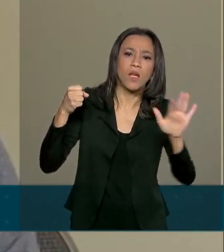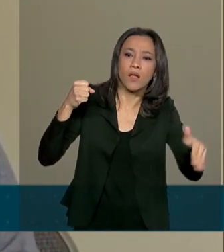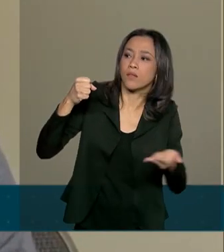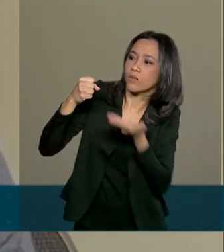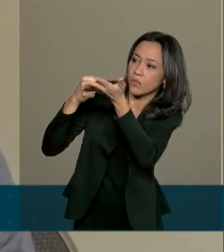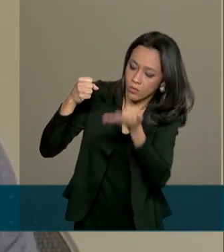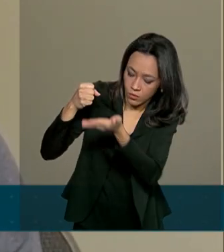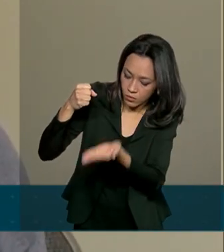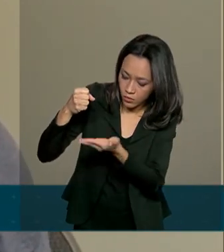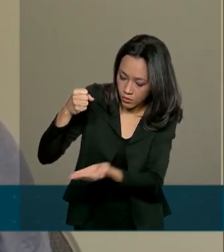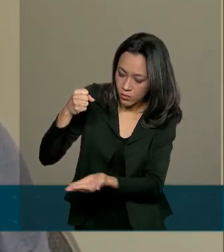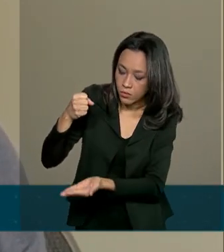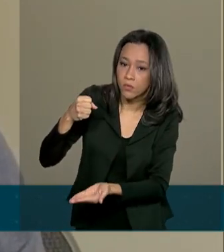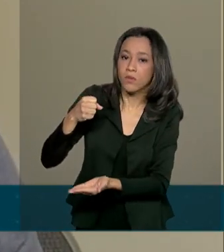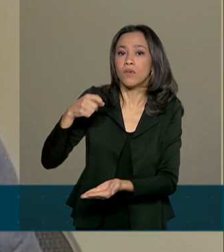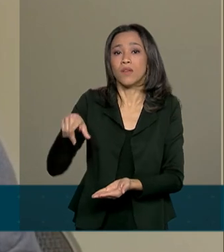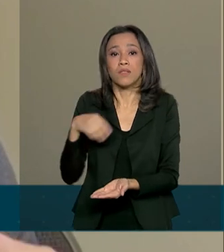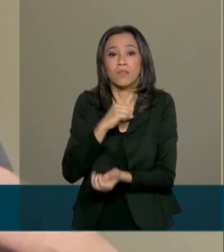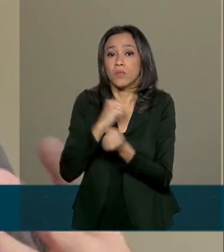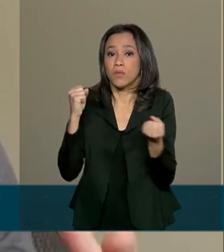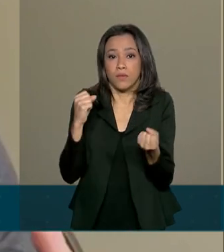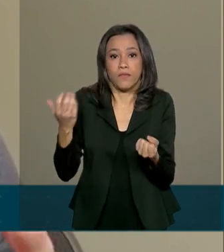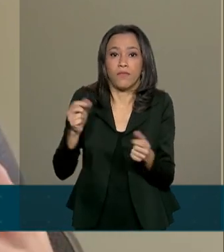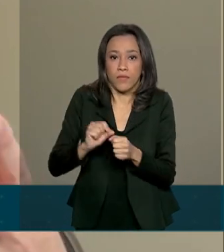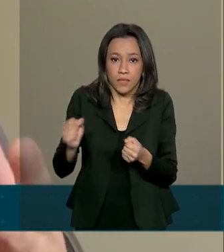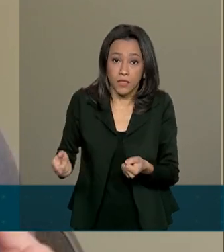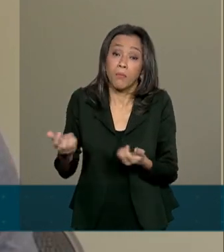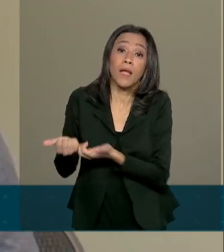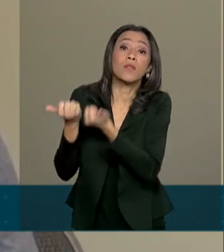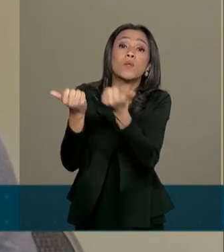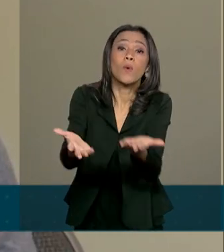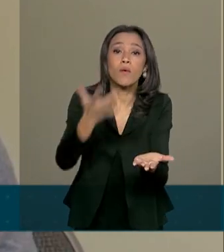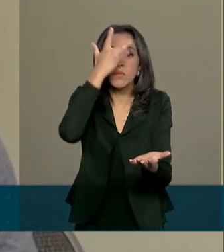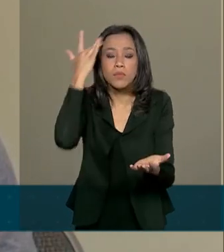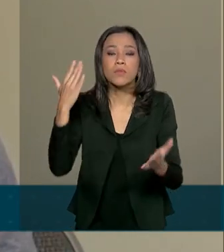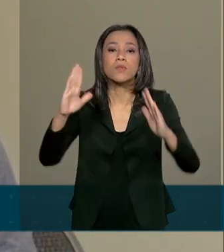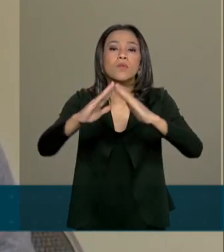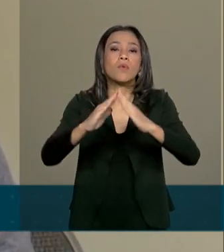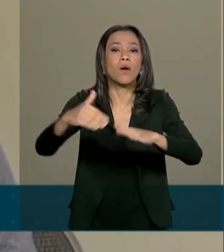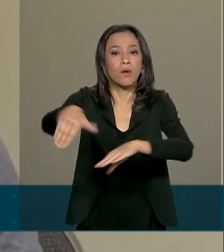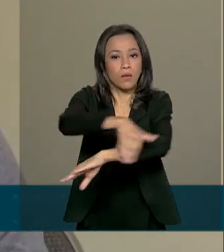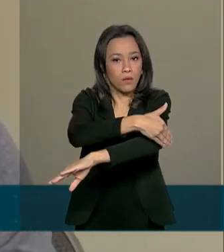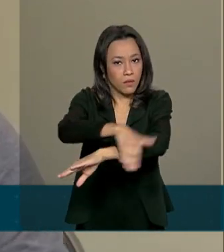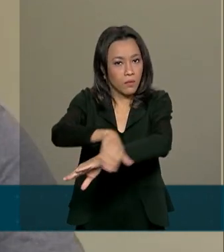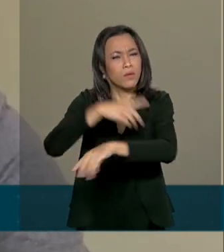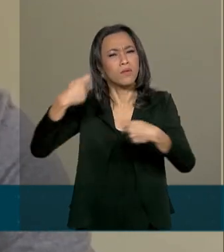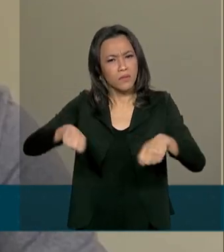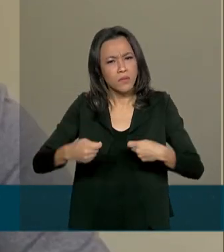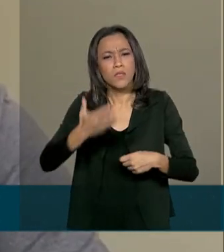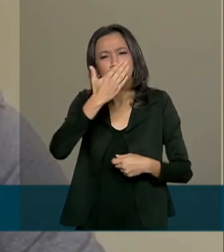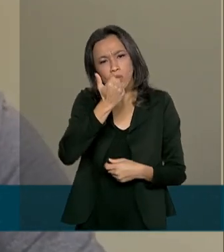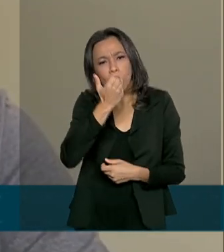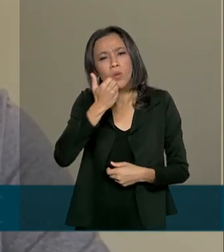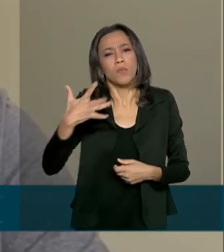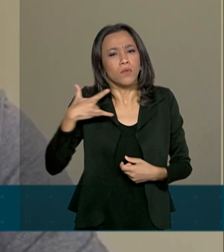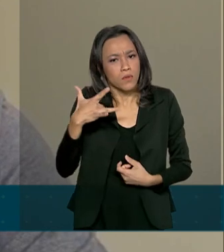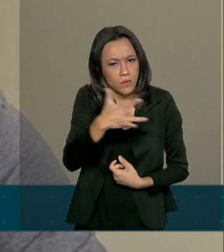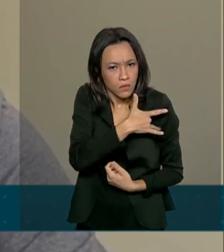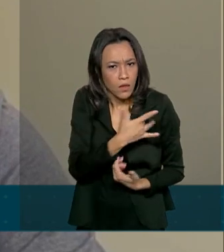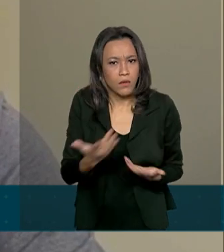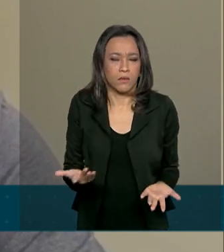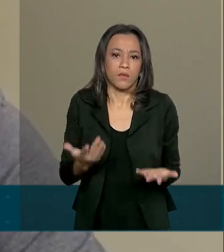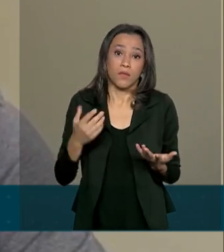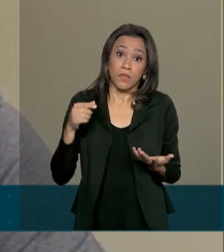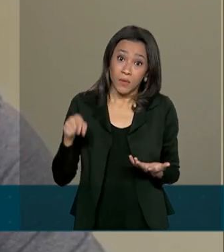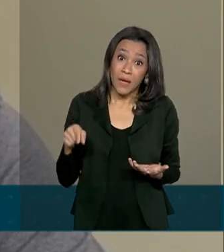precisa, para os moradores em situação de rua, enfim, para todos aqueles que de fato precisam de um alimento bom. Então, isso acaba